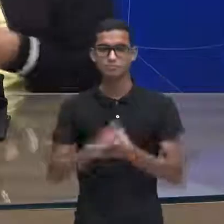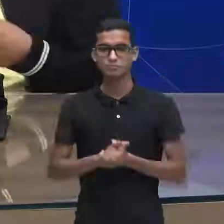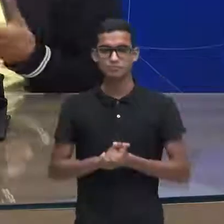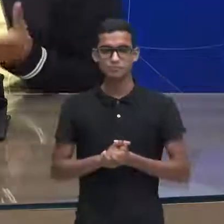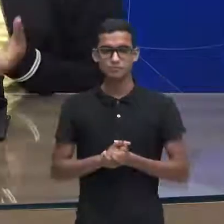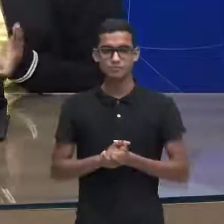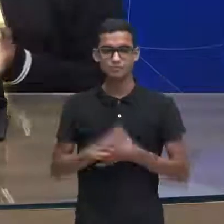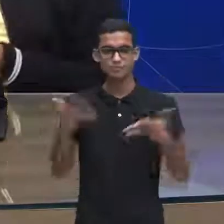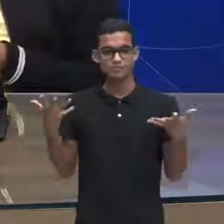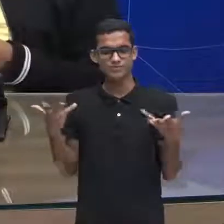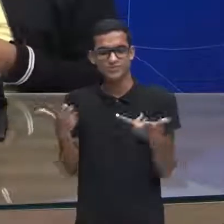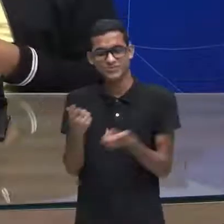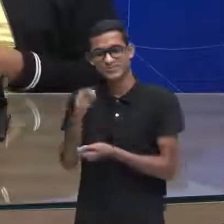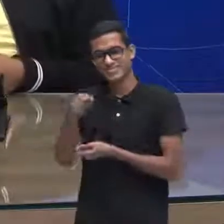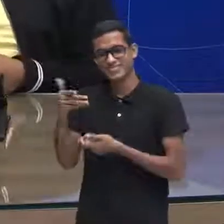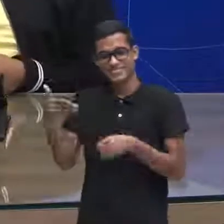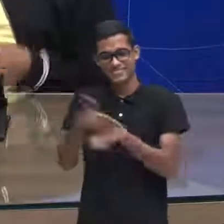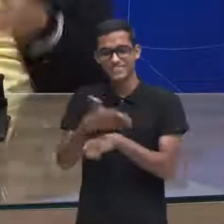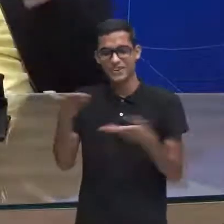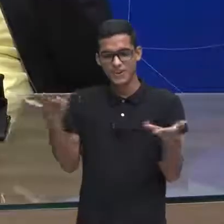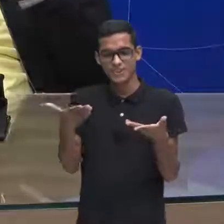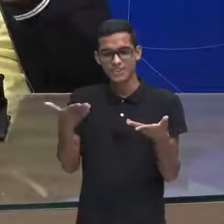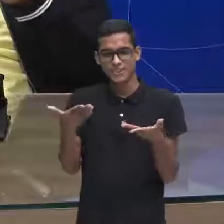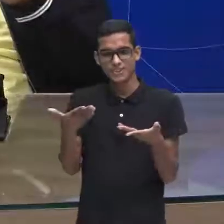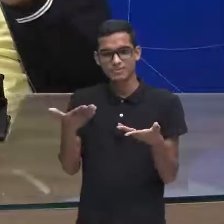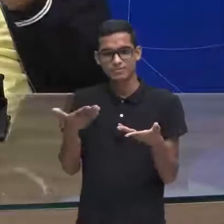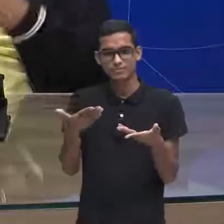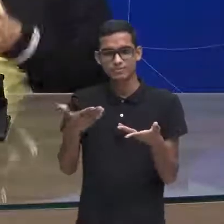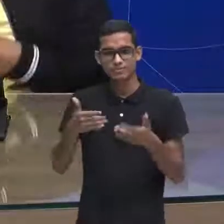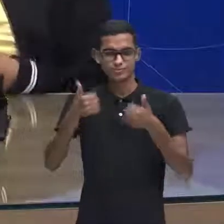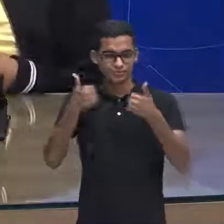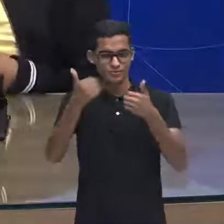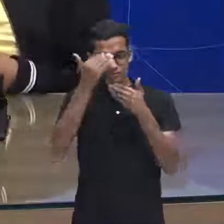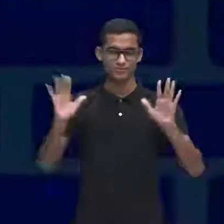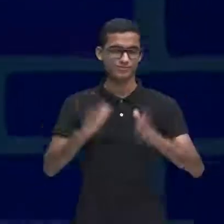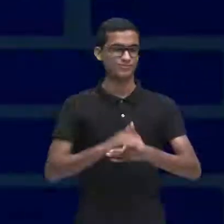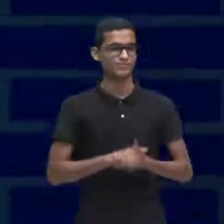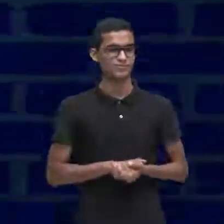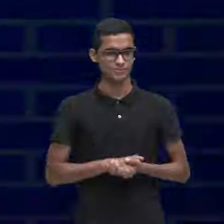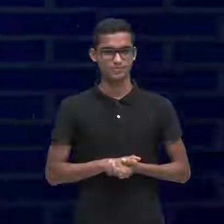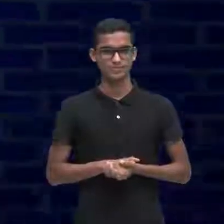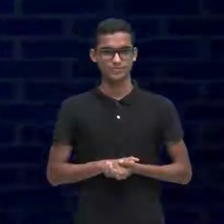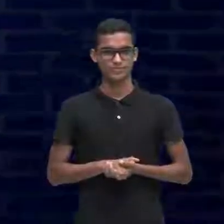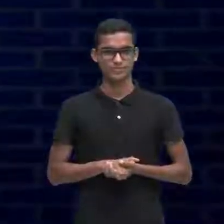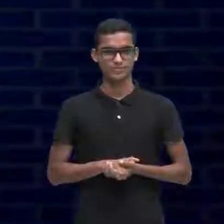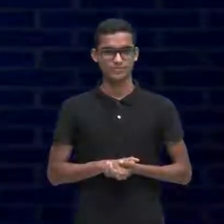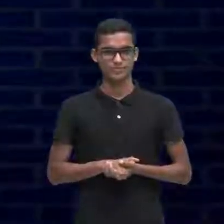maravilhoso sempre trazendo compreensões muito profundas para nós valeu galera brigadão do